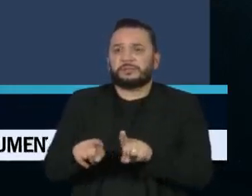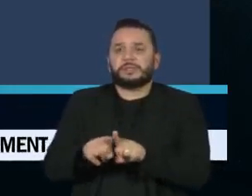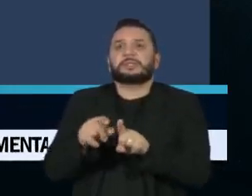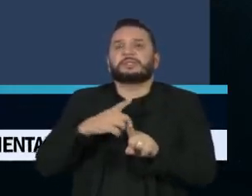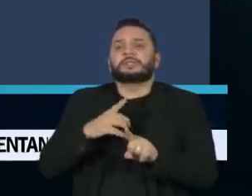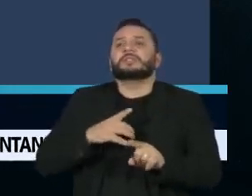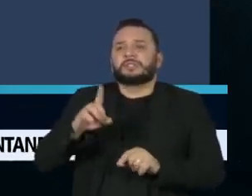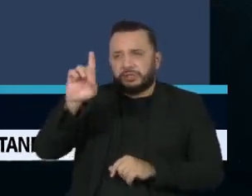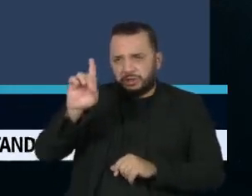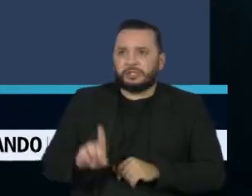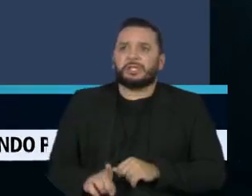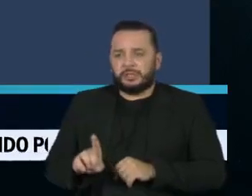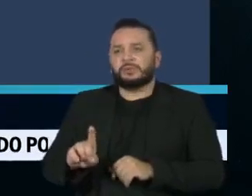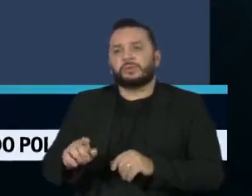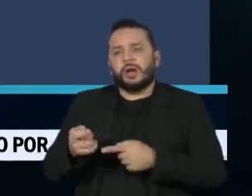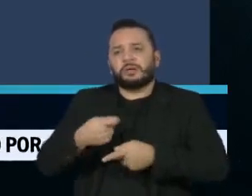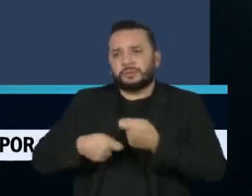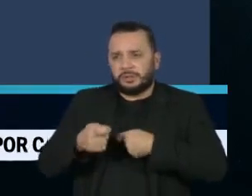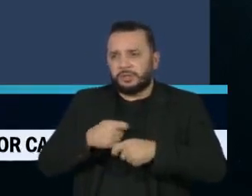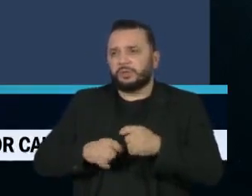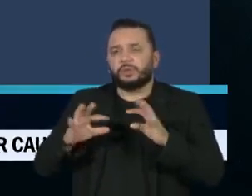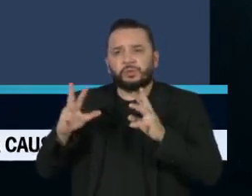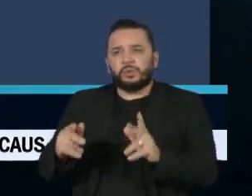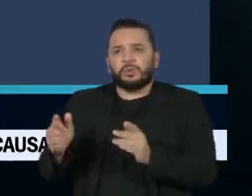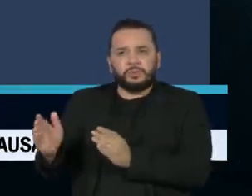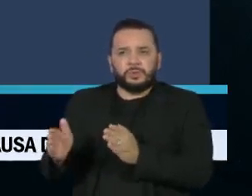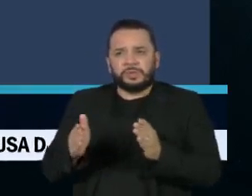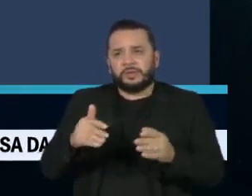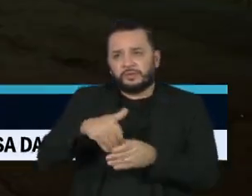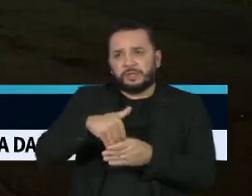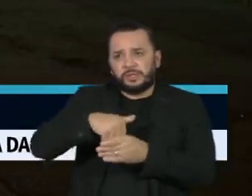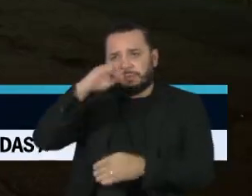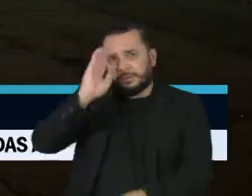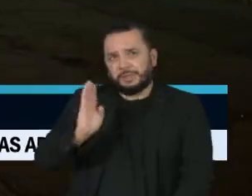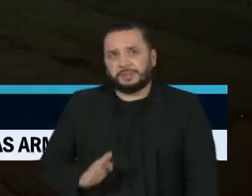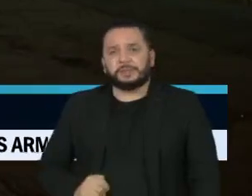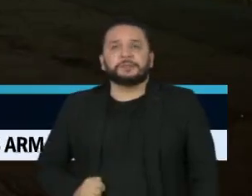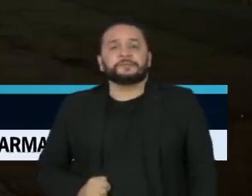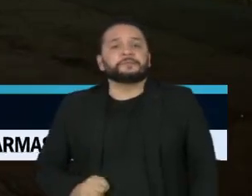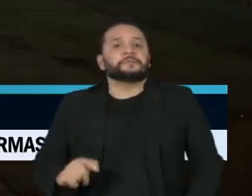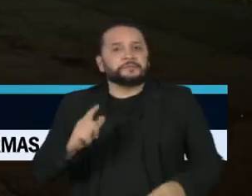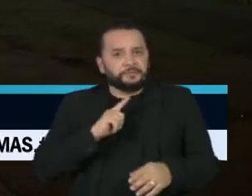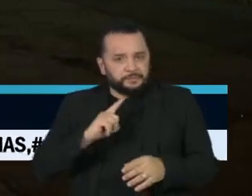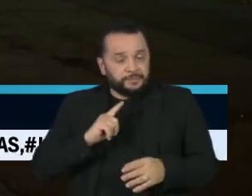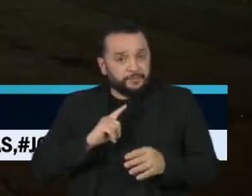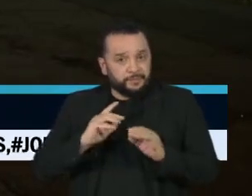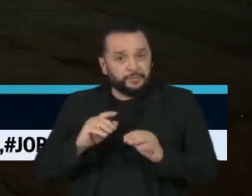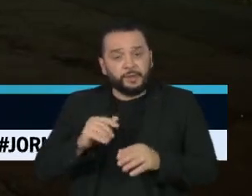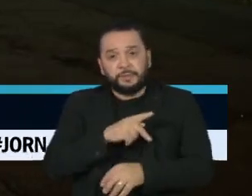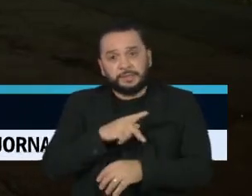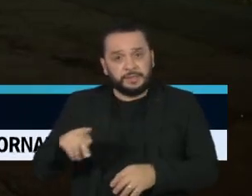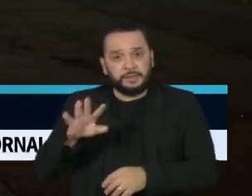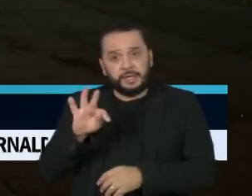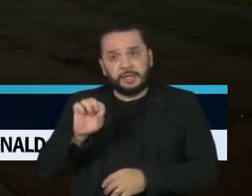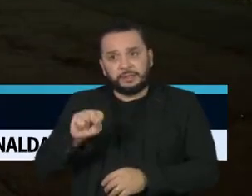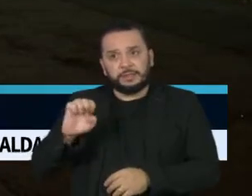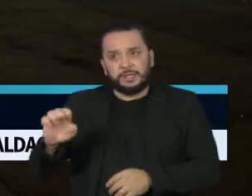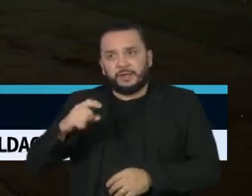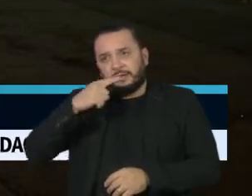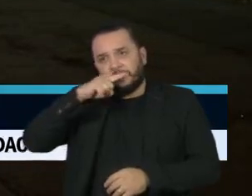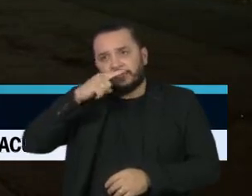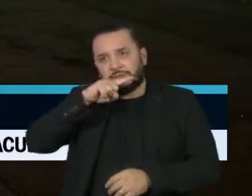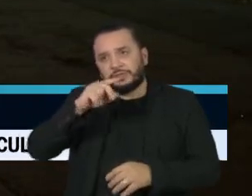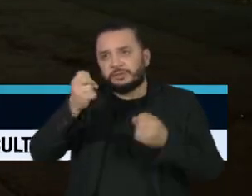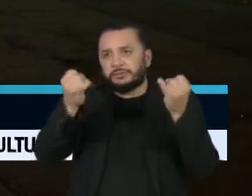o administrador e garantidor de todo o processo eleitoral brasileiro. Além do recado, o presidente do TSE, Edson Fachin,